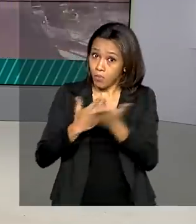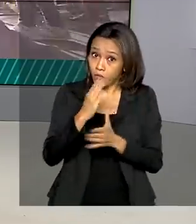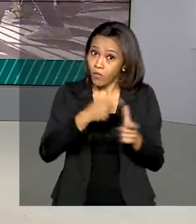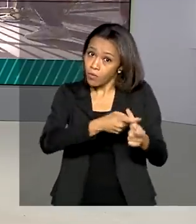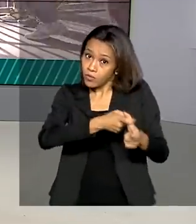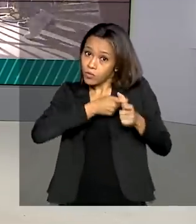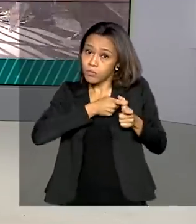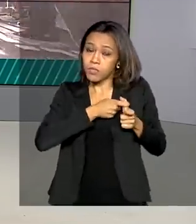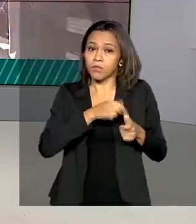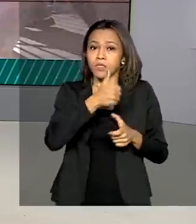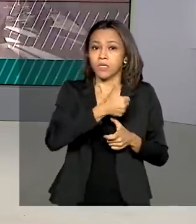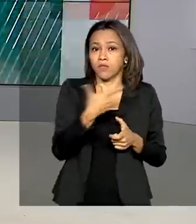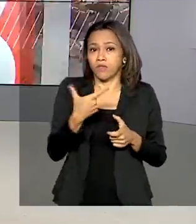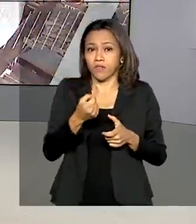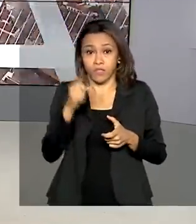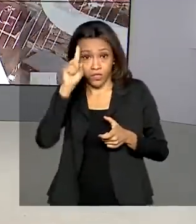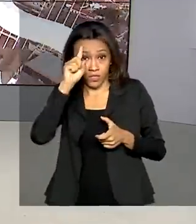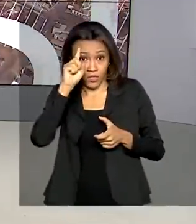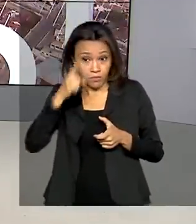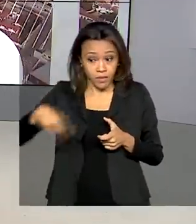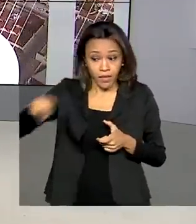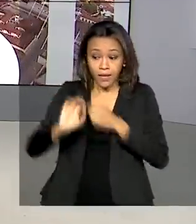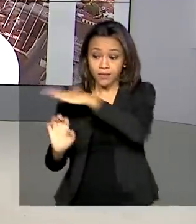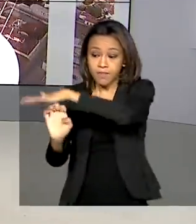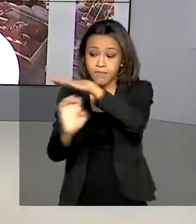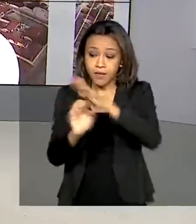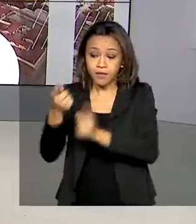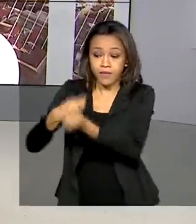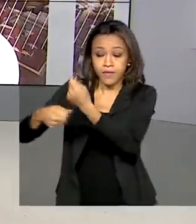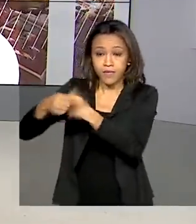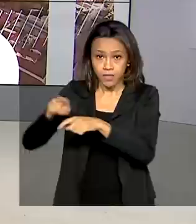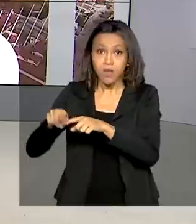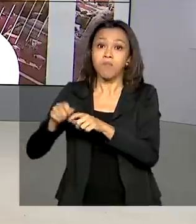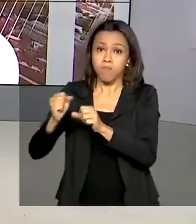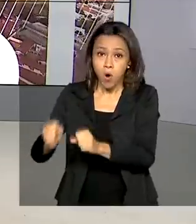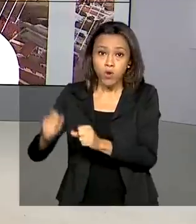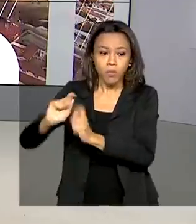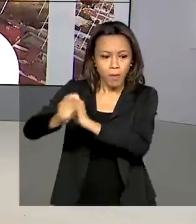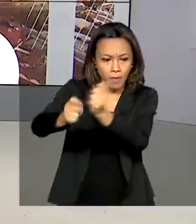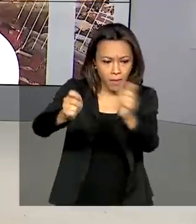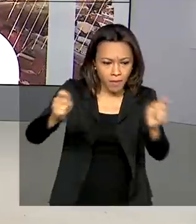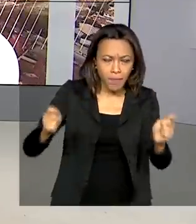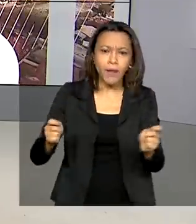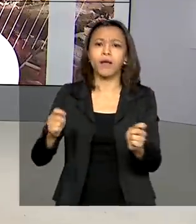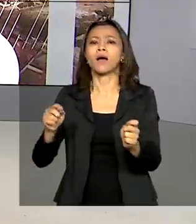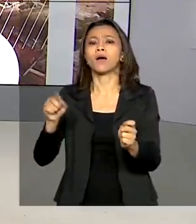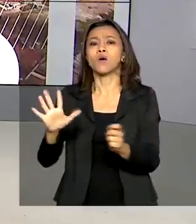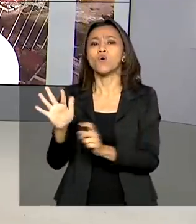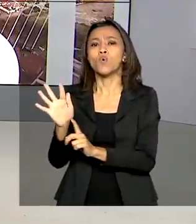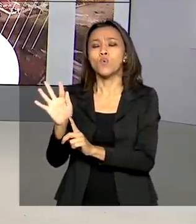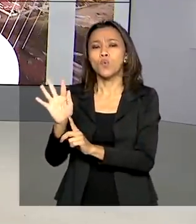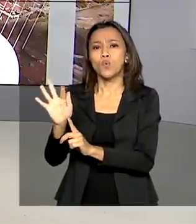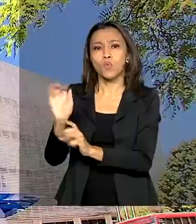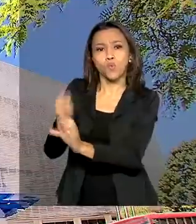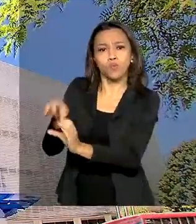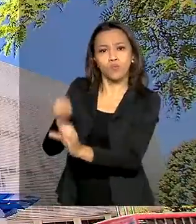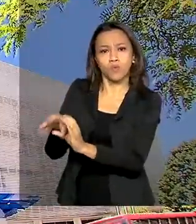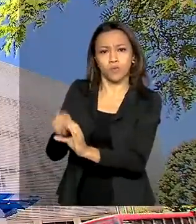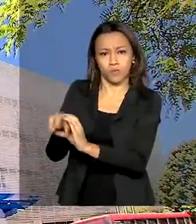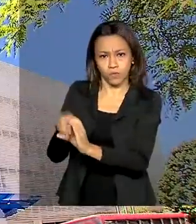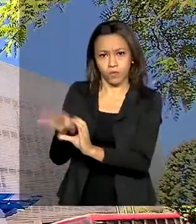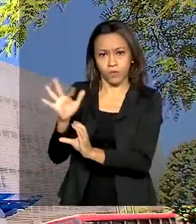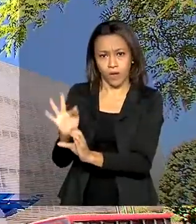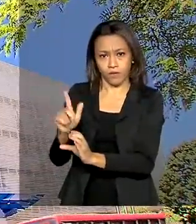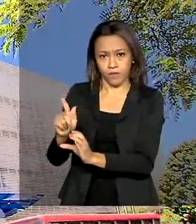120 dias para que agentes financeiros façam os pagamentos ao fundo do FGTS. Os